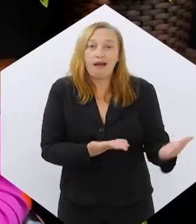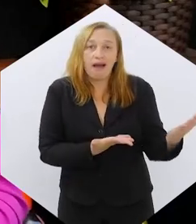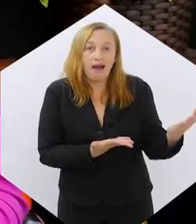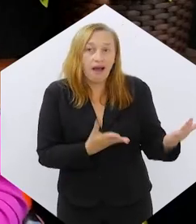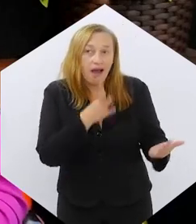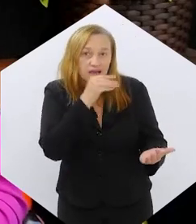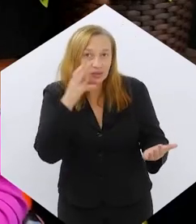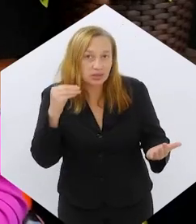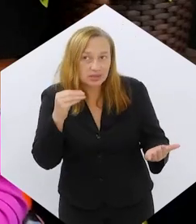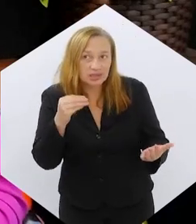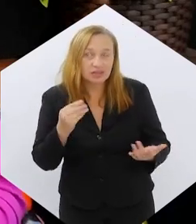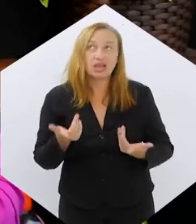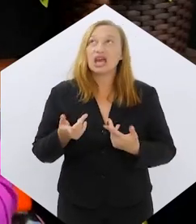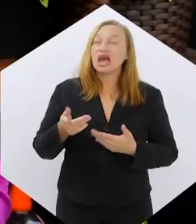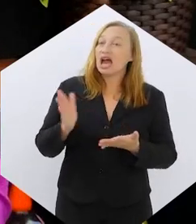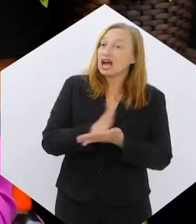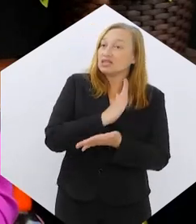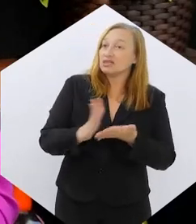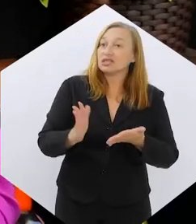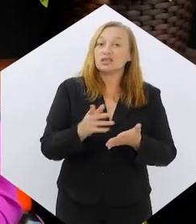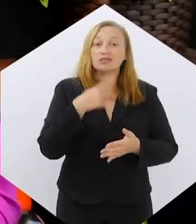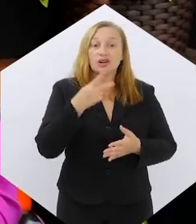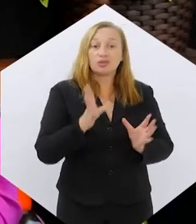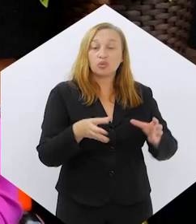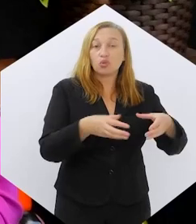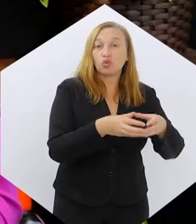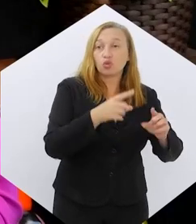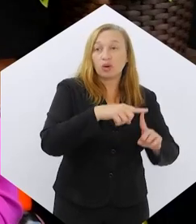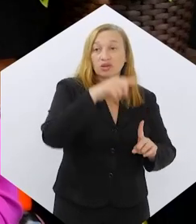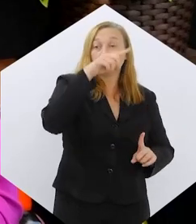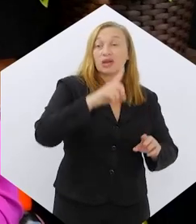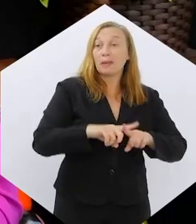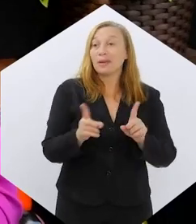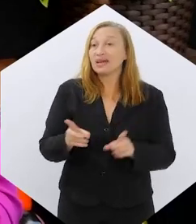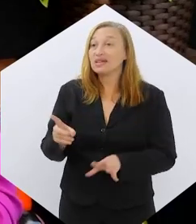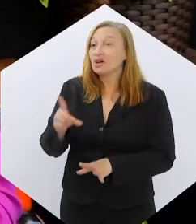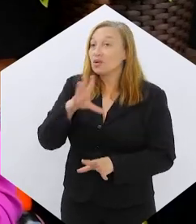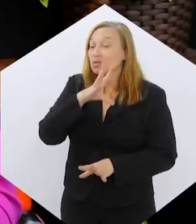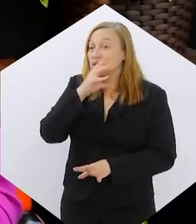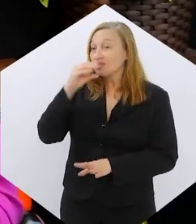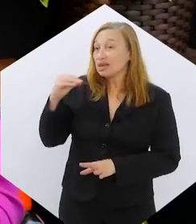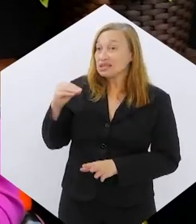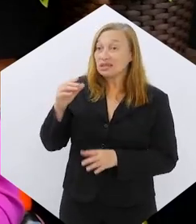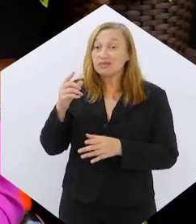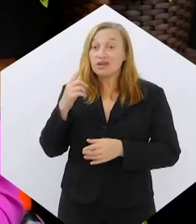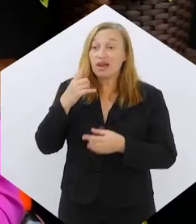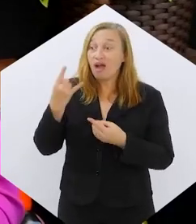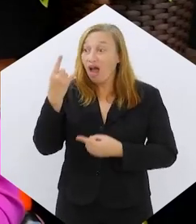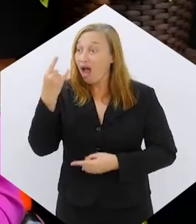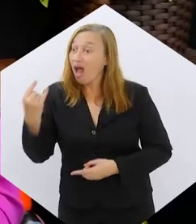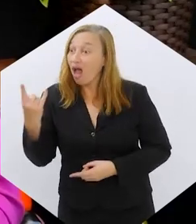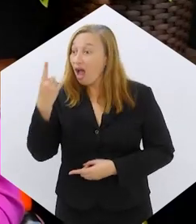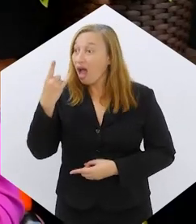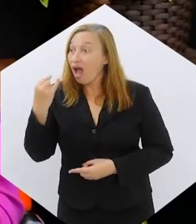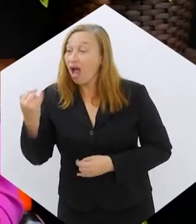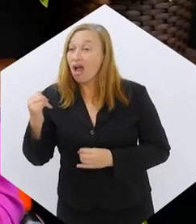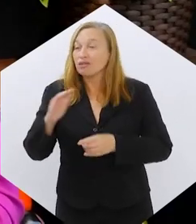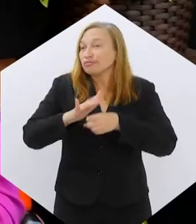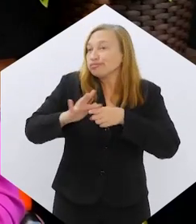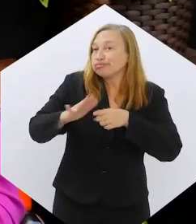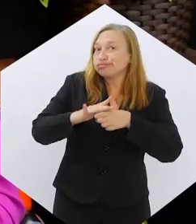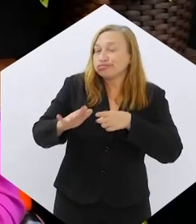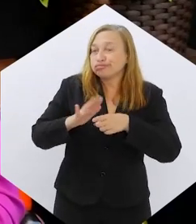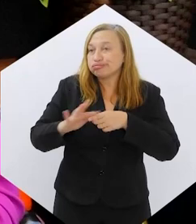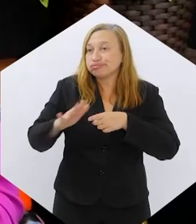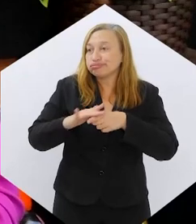adolescentes. Muitas vezes a gente fala só para o público adulto, mas muitas adolescentes vão nessa onda aí da rede social, né? E seguindo só